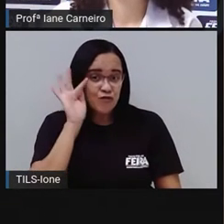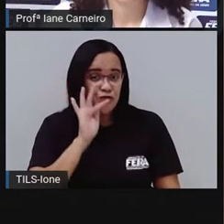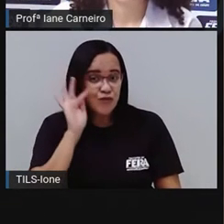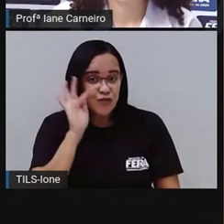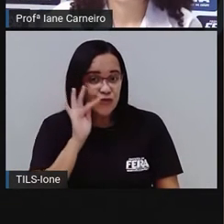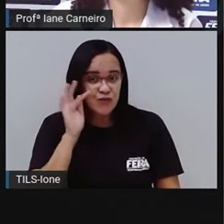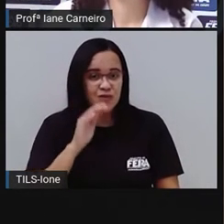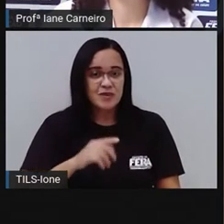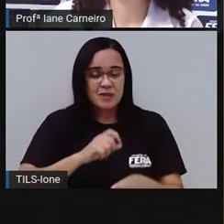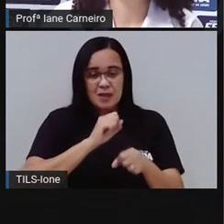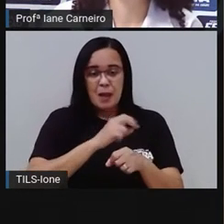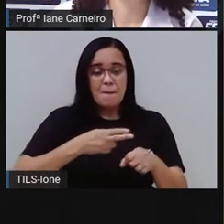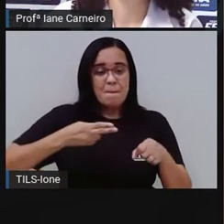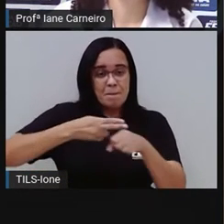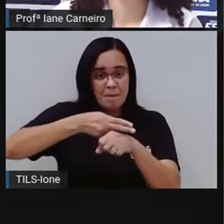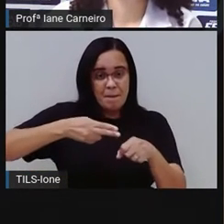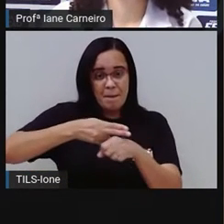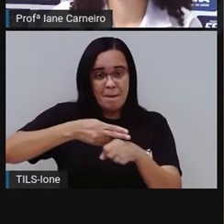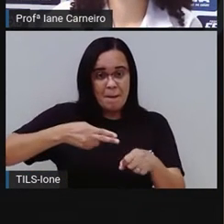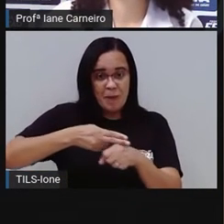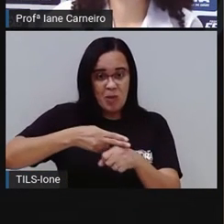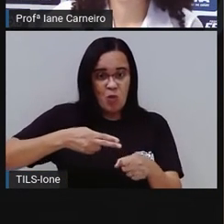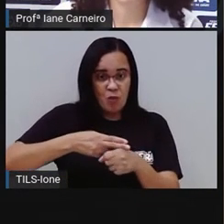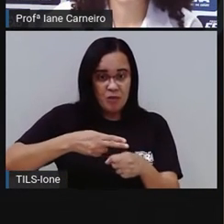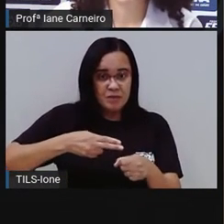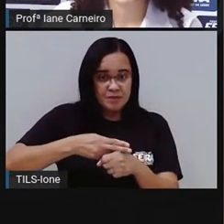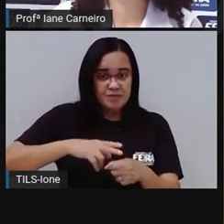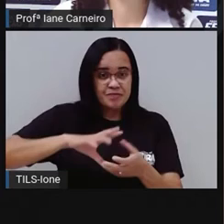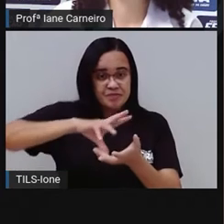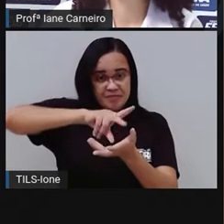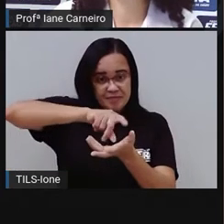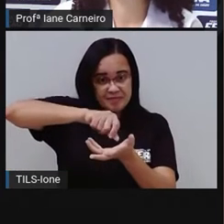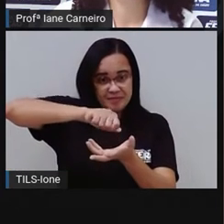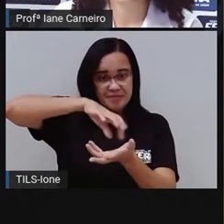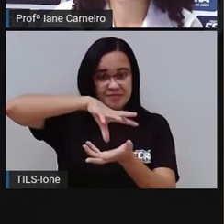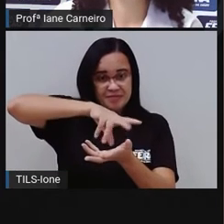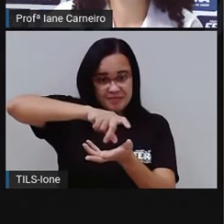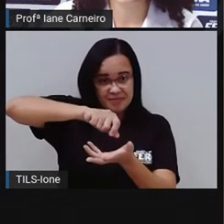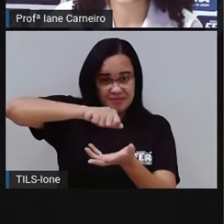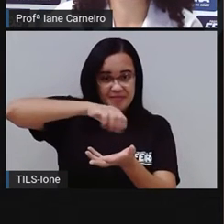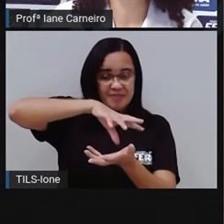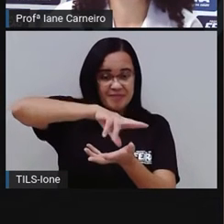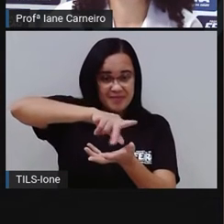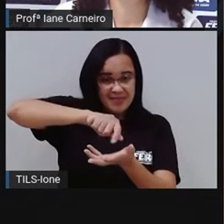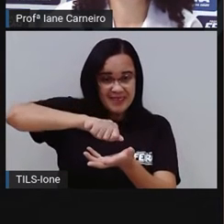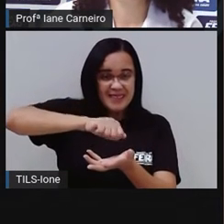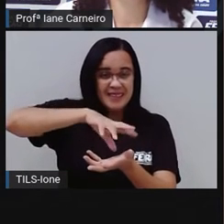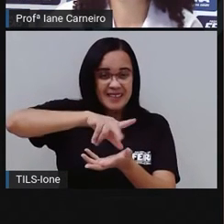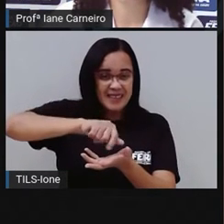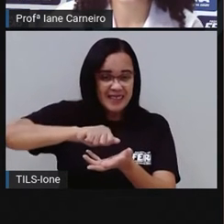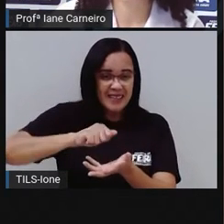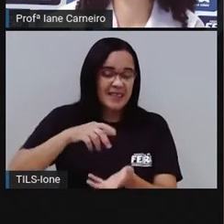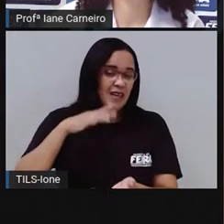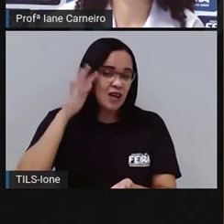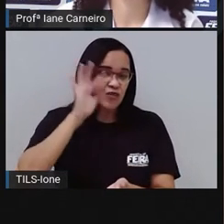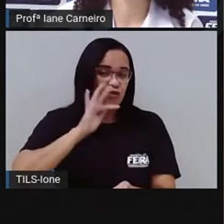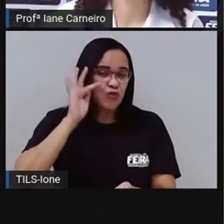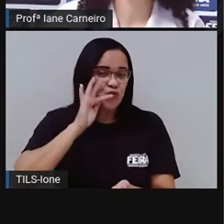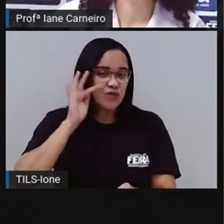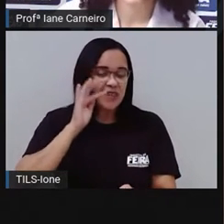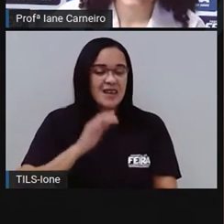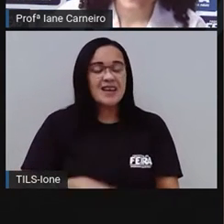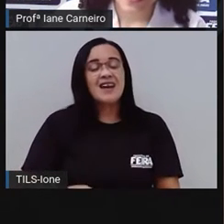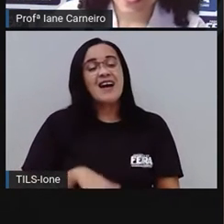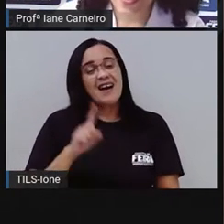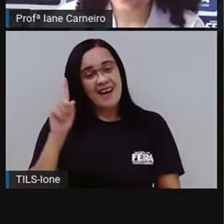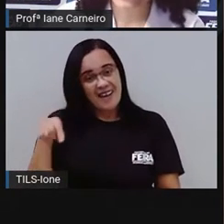Uma faca a gente arranja. Com o espremedor, A gente tira o caldo da... De que é que a gente tira o caldo?